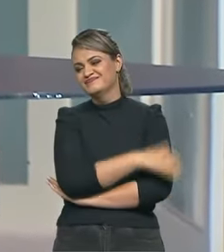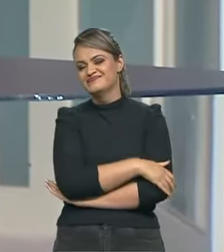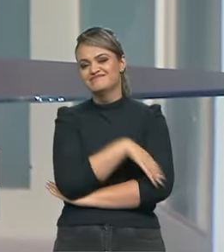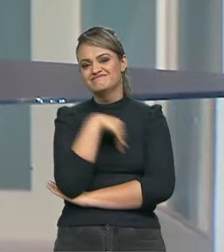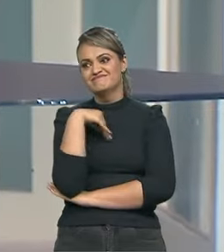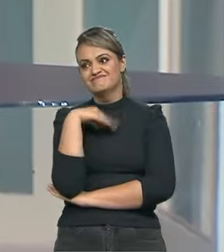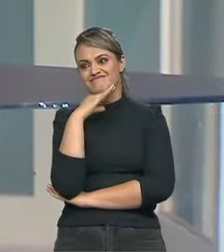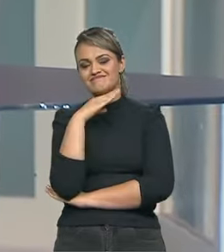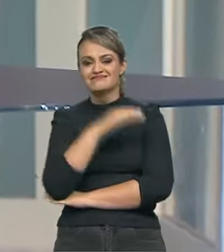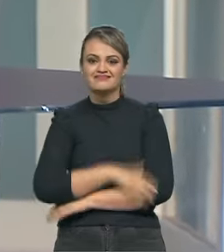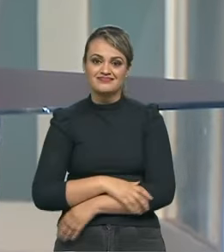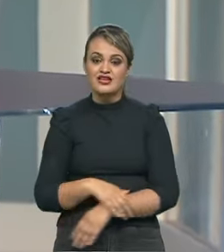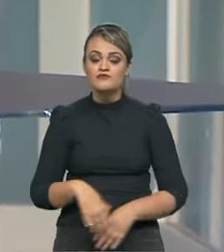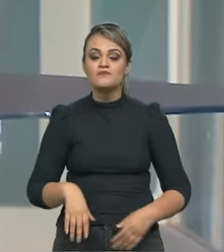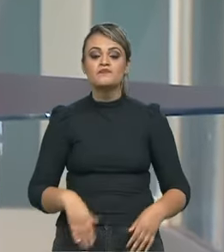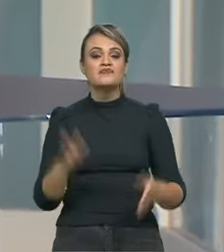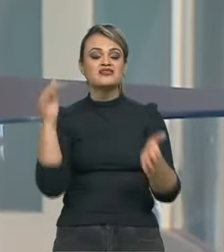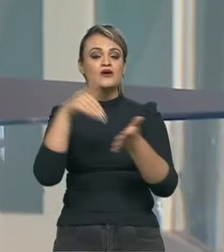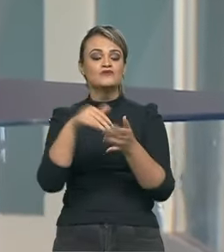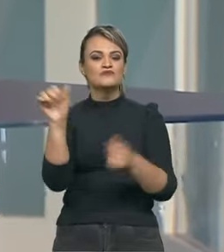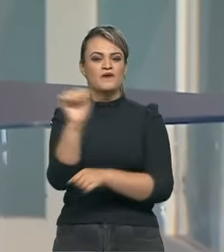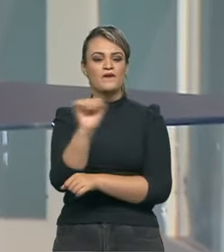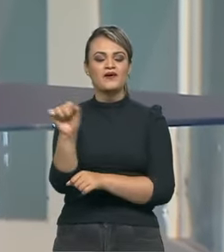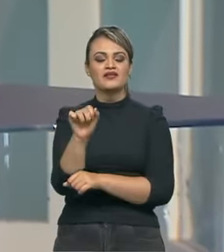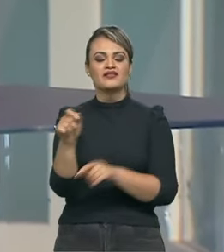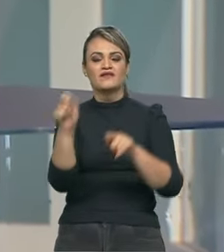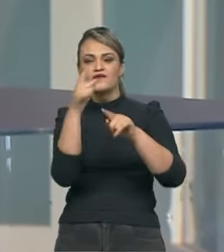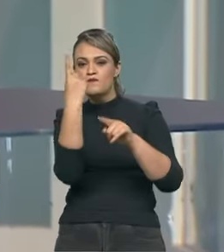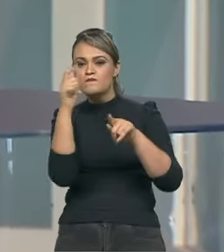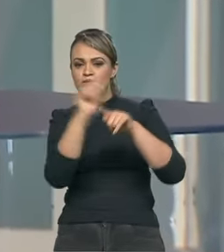Essa corrida, última vez, teve falha de pneu.